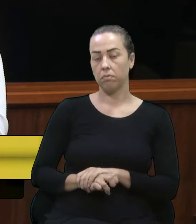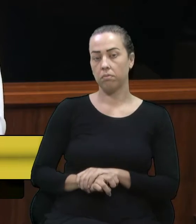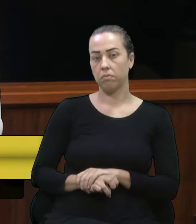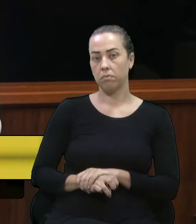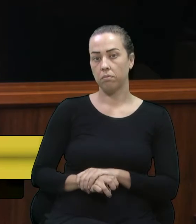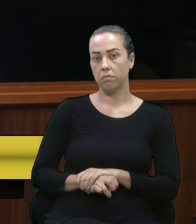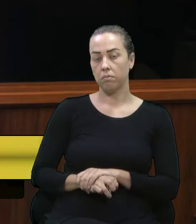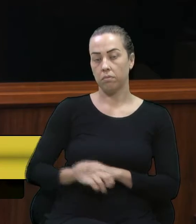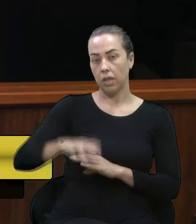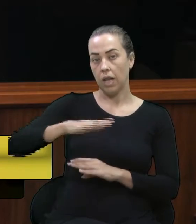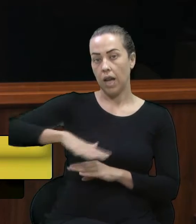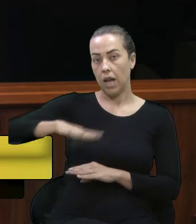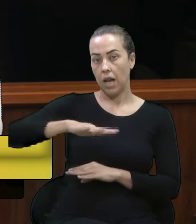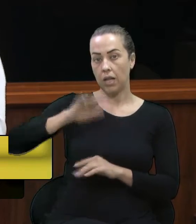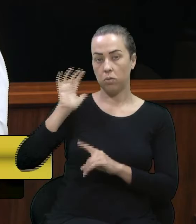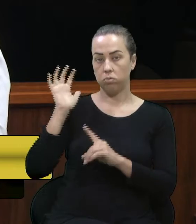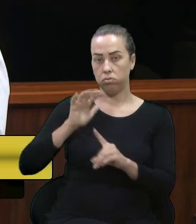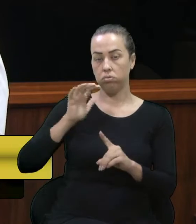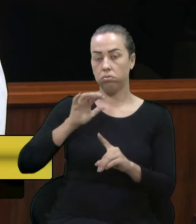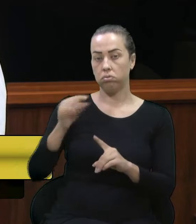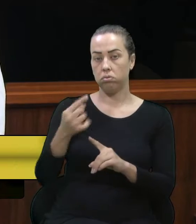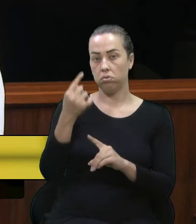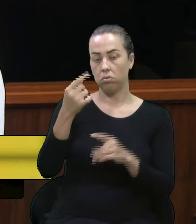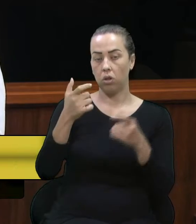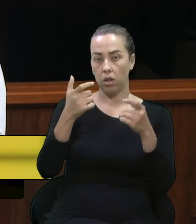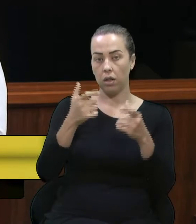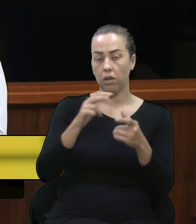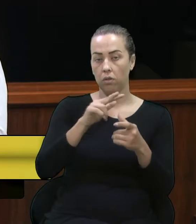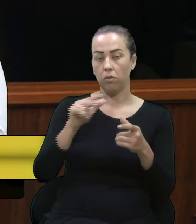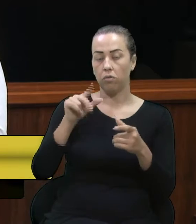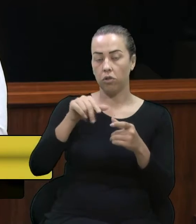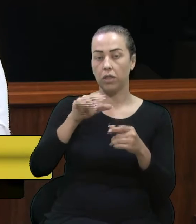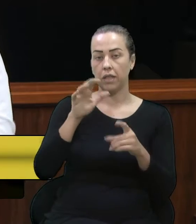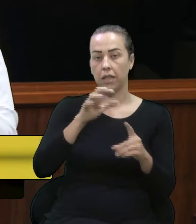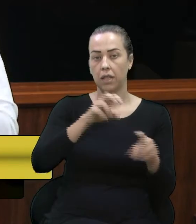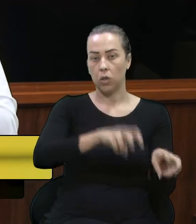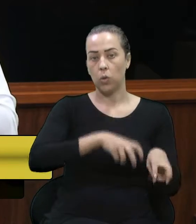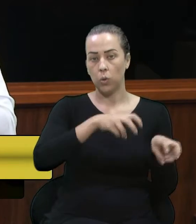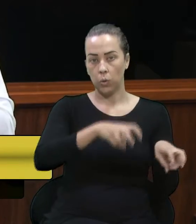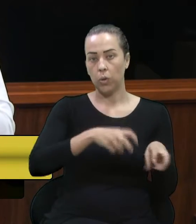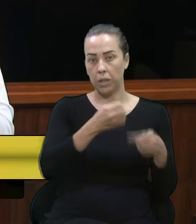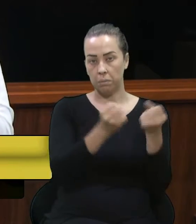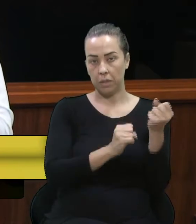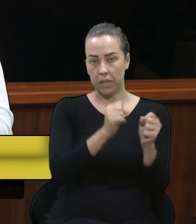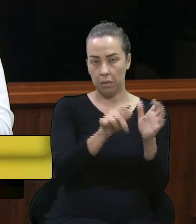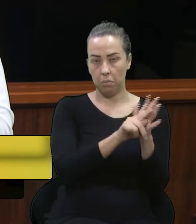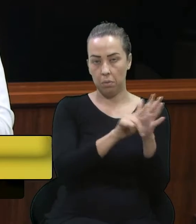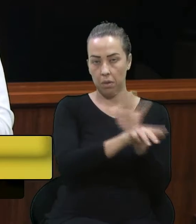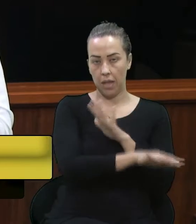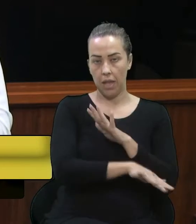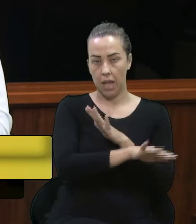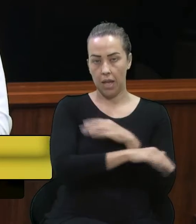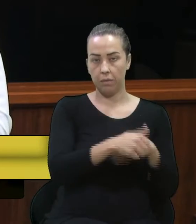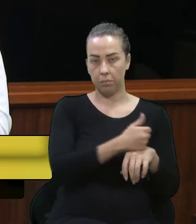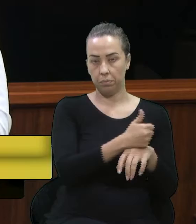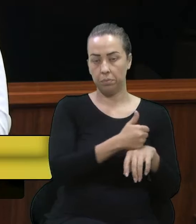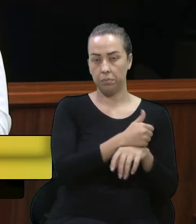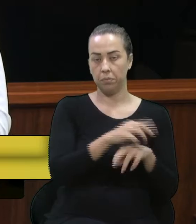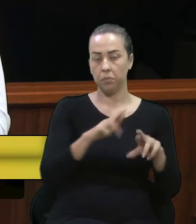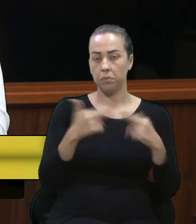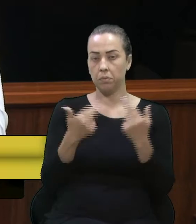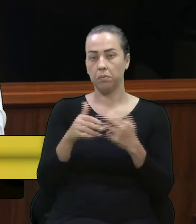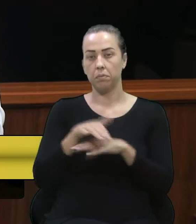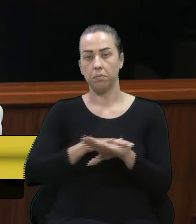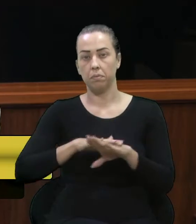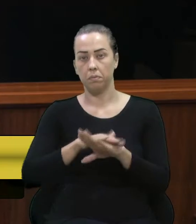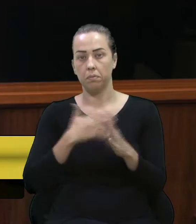setores foram atacados. E um desses foram as agroindústrias. E o que nós conversávamos nessa reunião, o